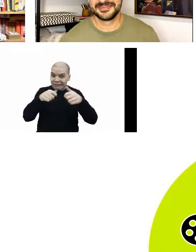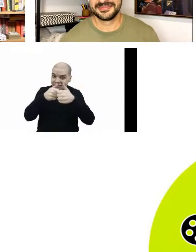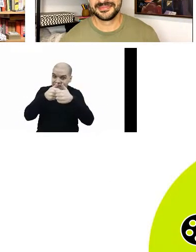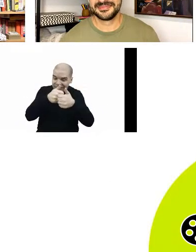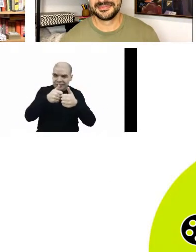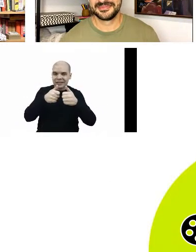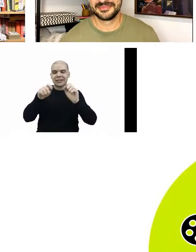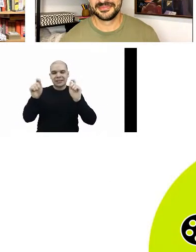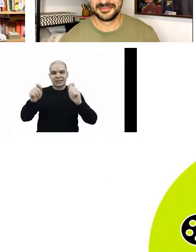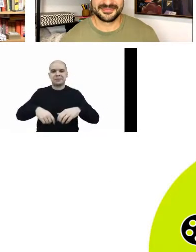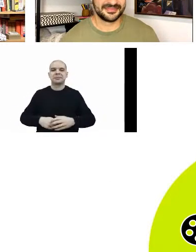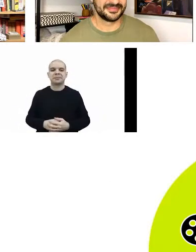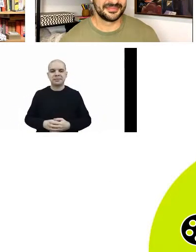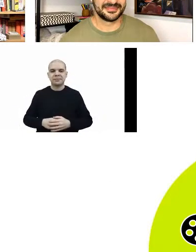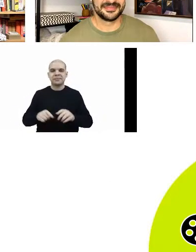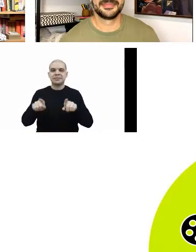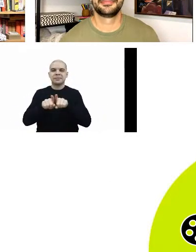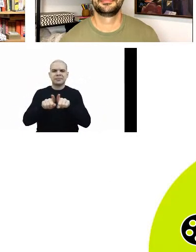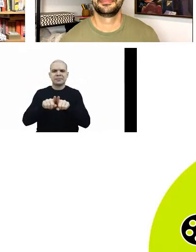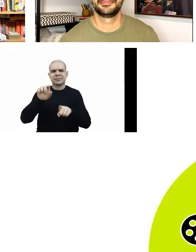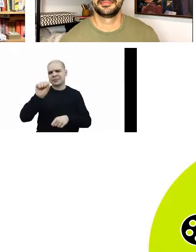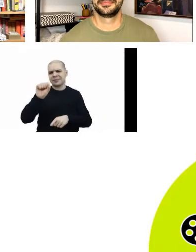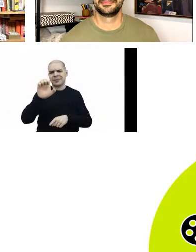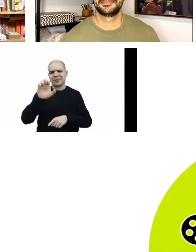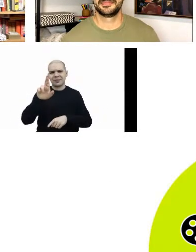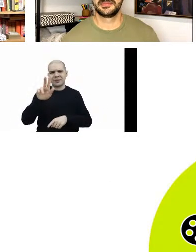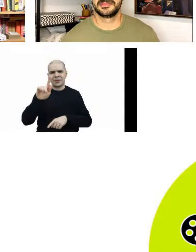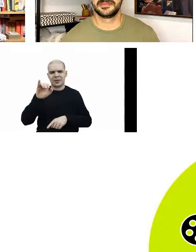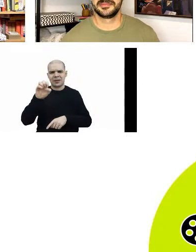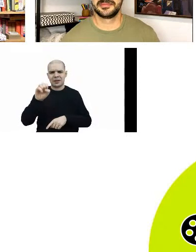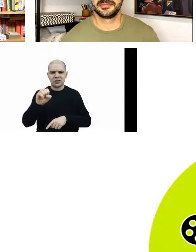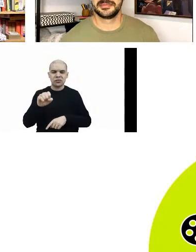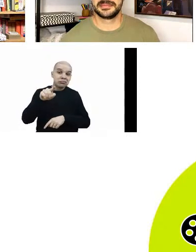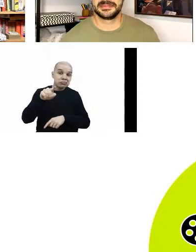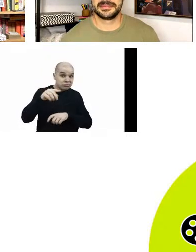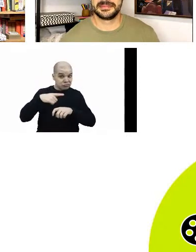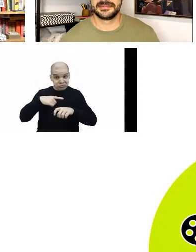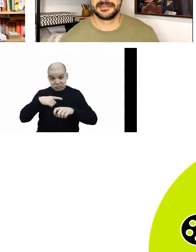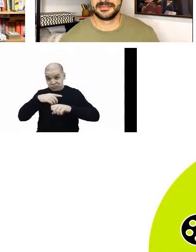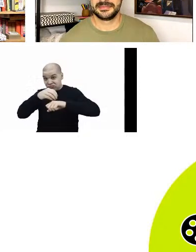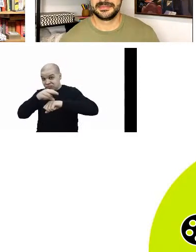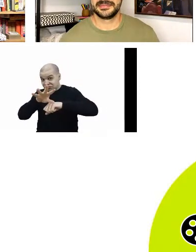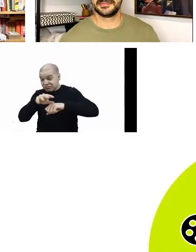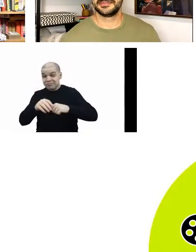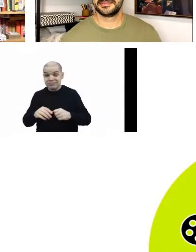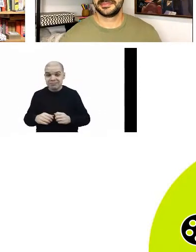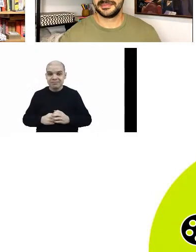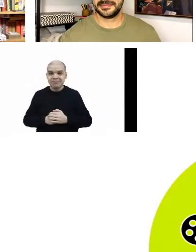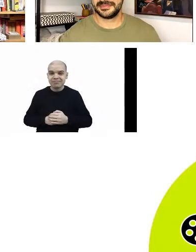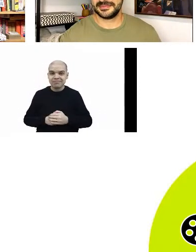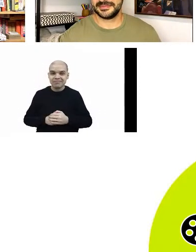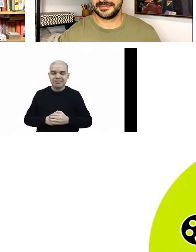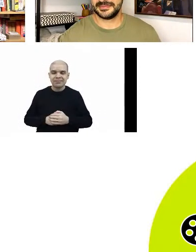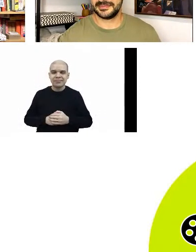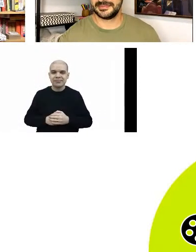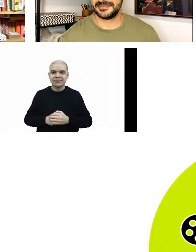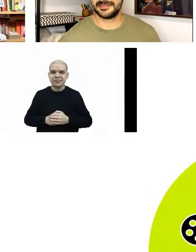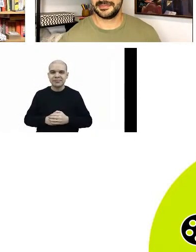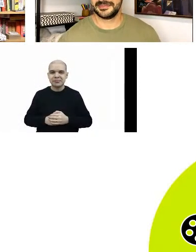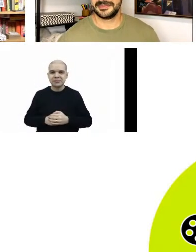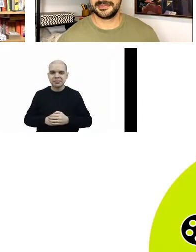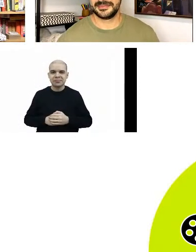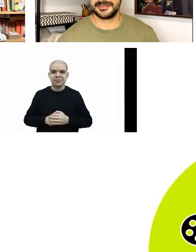Sérgio, querido, muito obrigada pela participação, quero que você dê sua indicação aí também para o pessoal de casa. Bom, eu me sinto